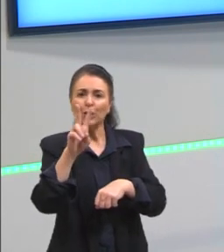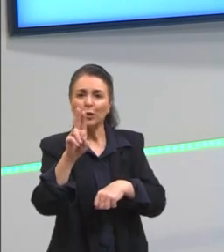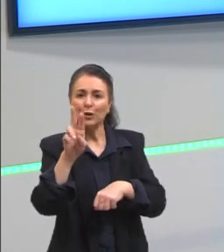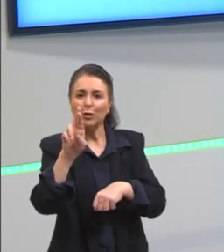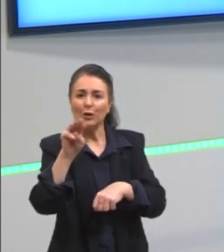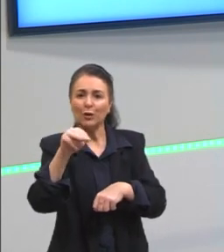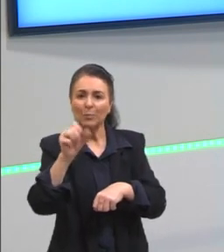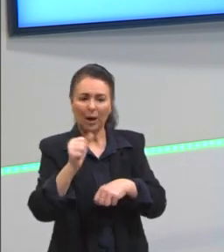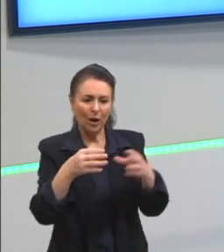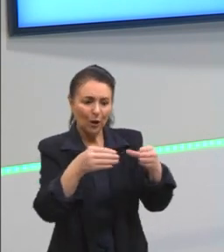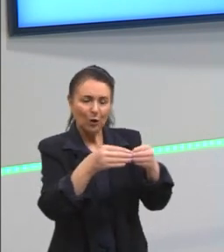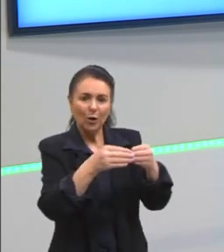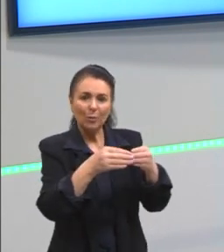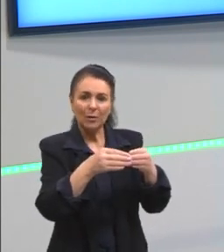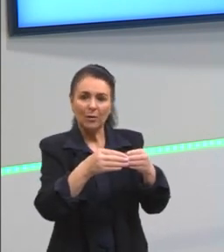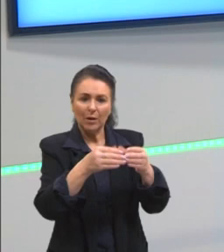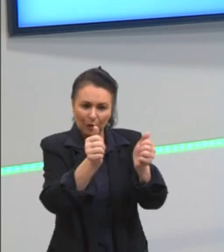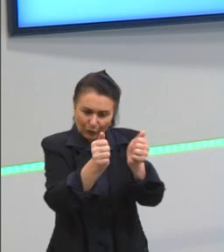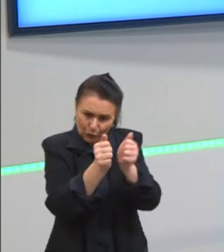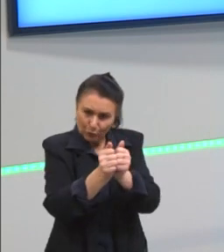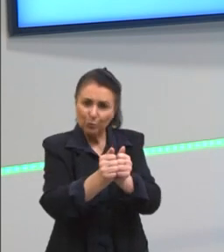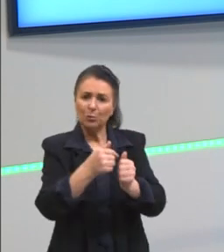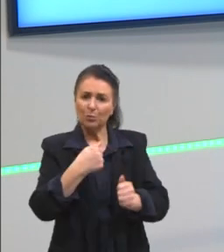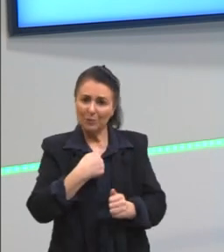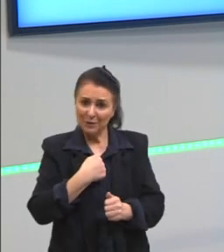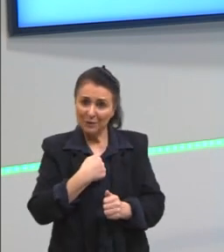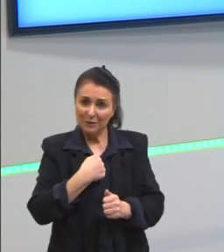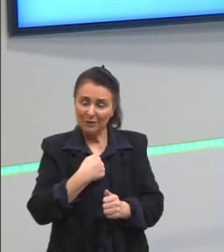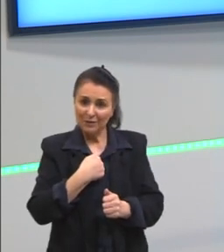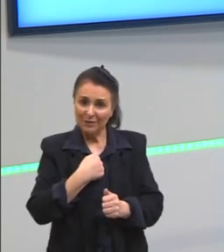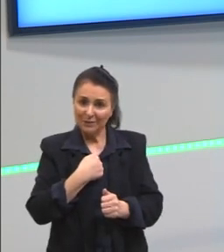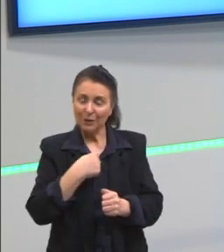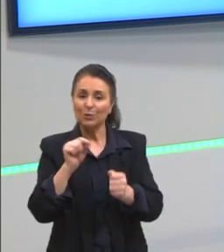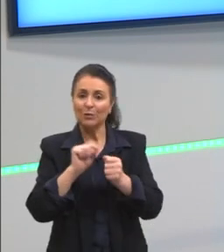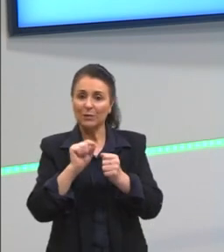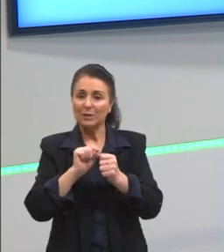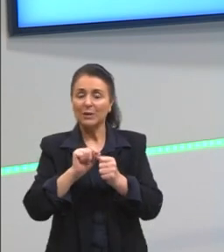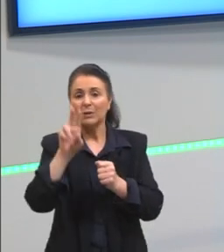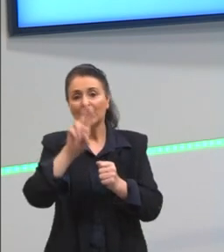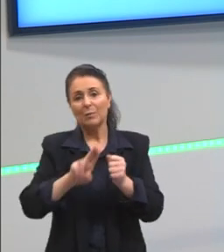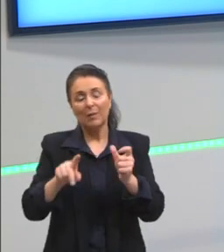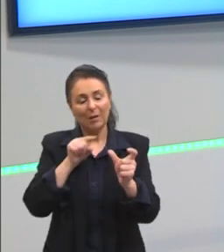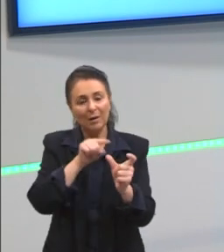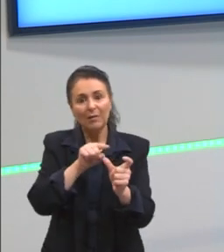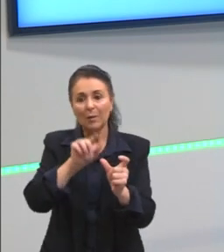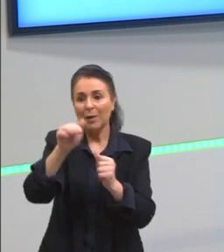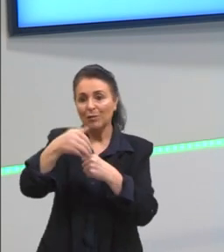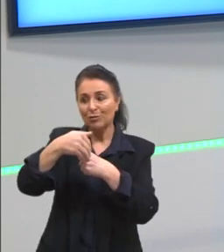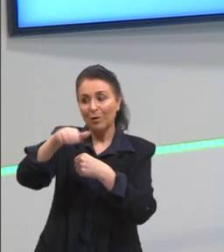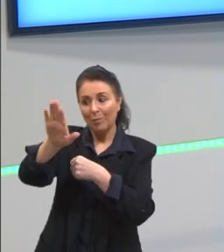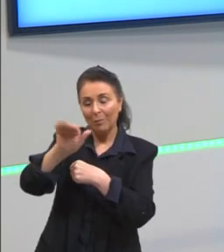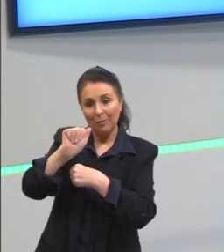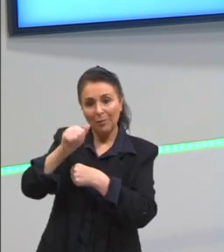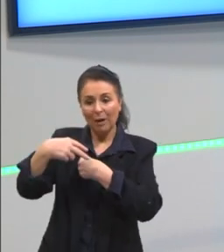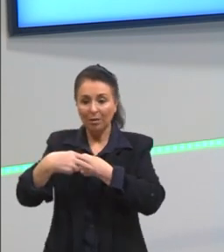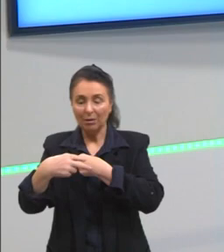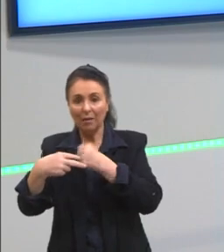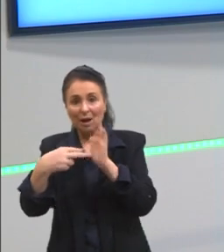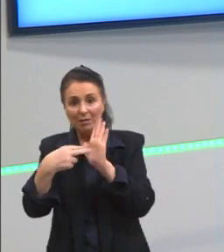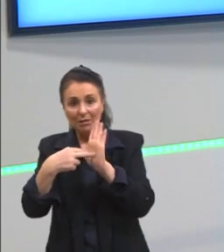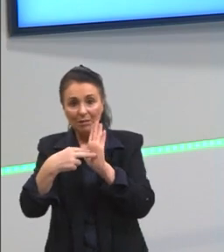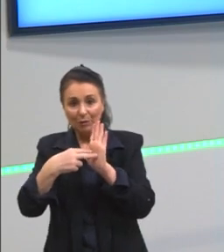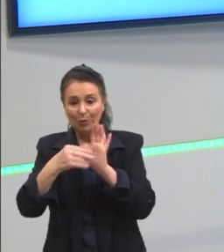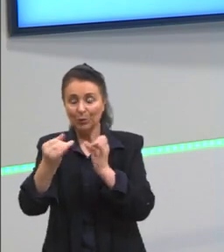eu estou dizendo, galera, me acompanha aqui. Então, estou usando essa palavra aí para chamar a atenção do meu interlocutor.